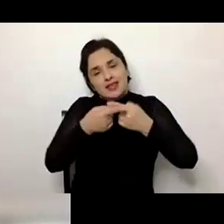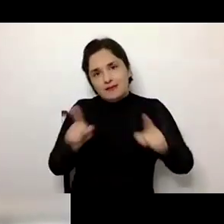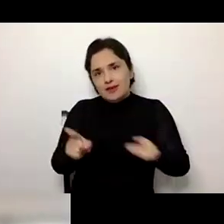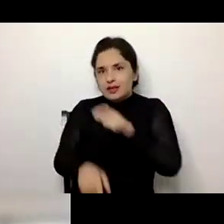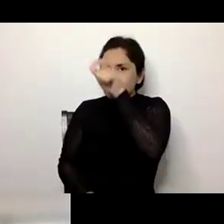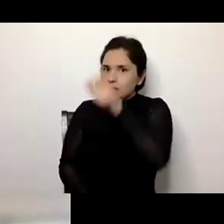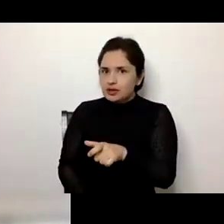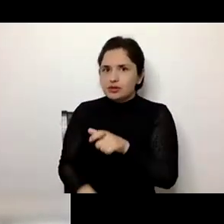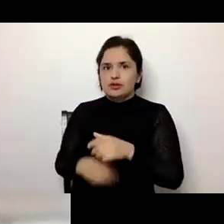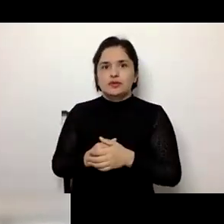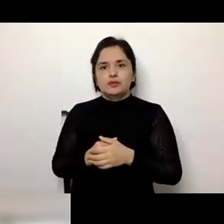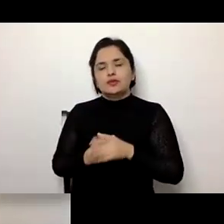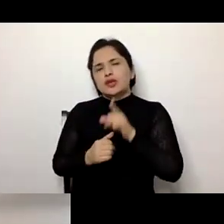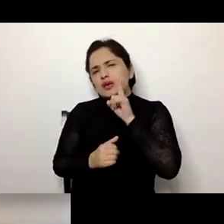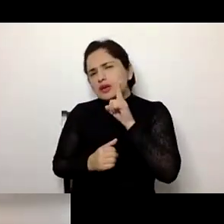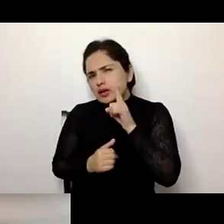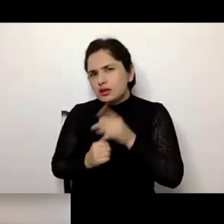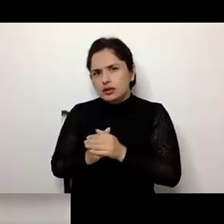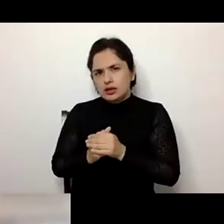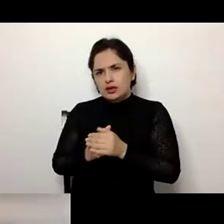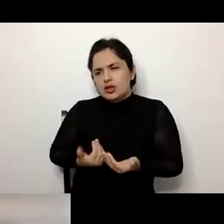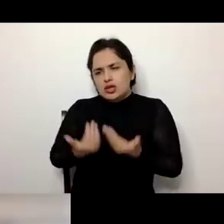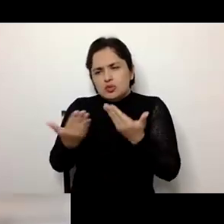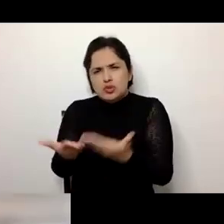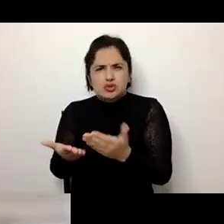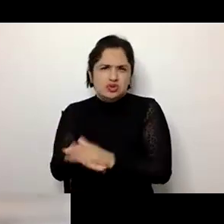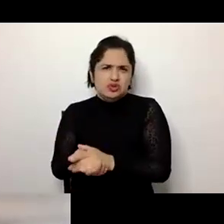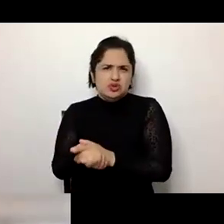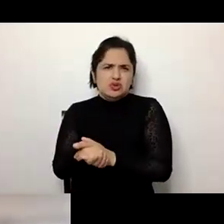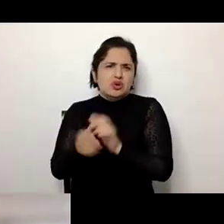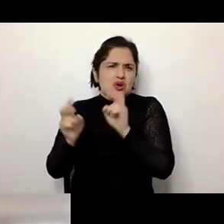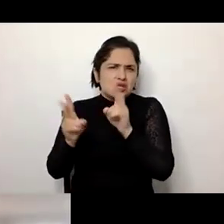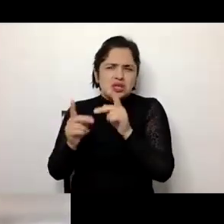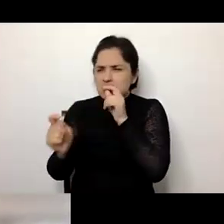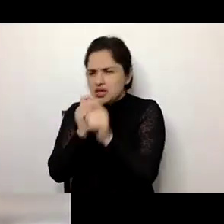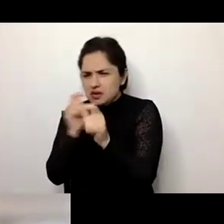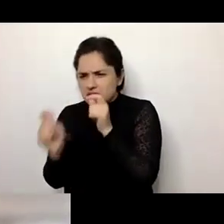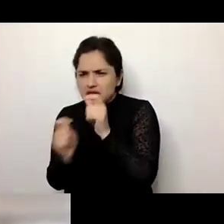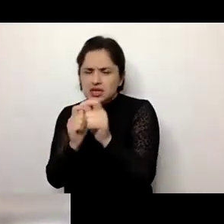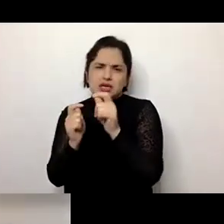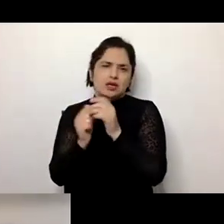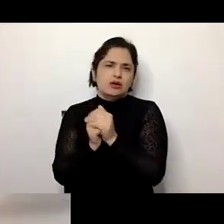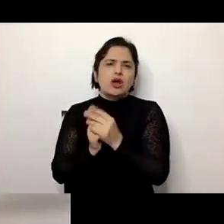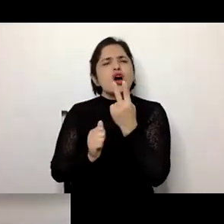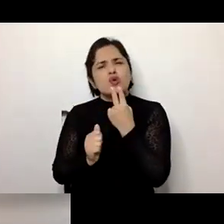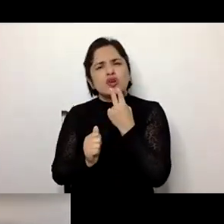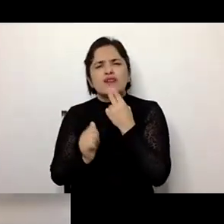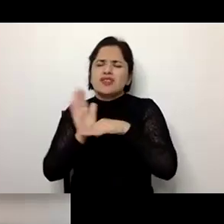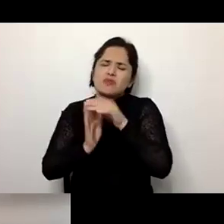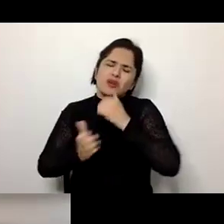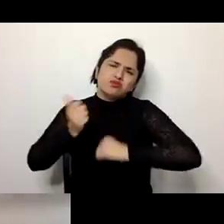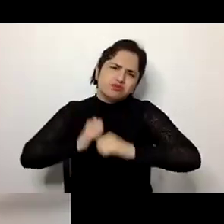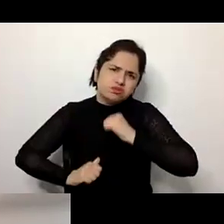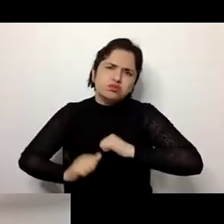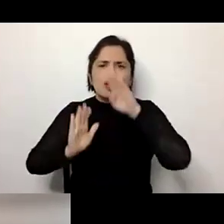pessoa que teve uma exposição muito grande a fatores de riscos, a uma vida mais sofrida, com